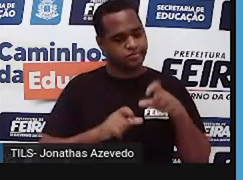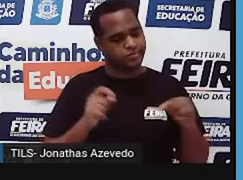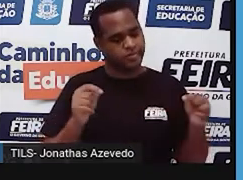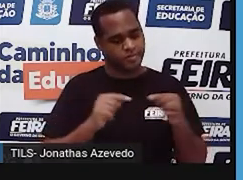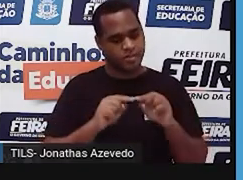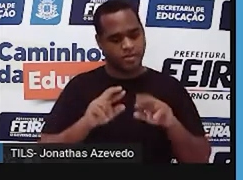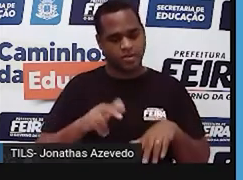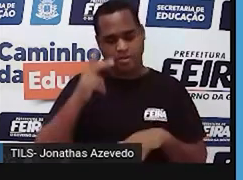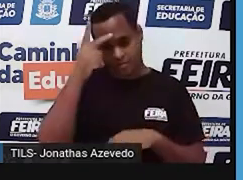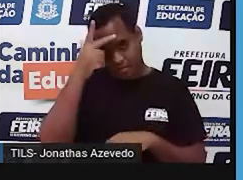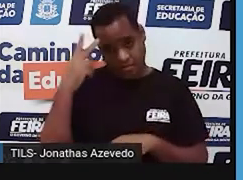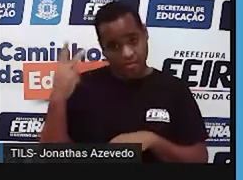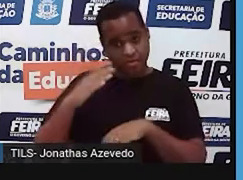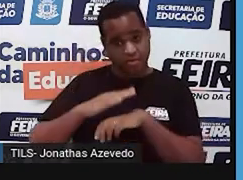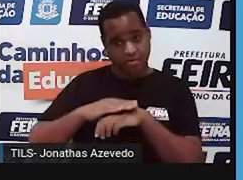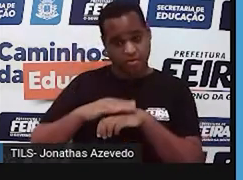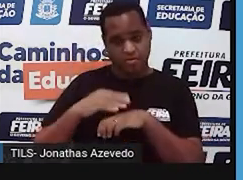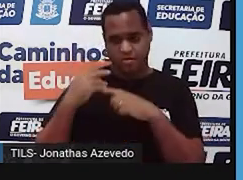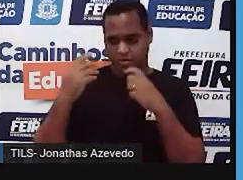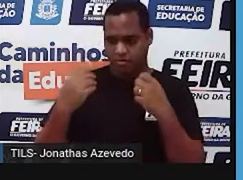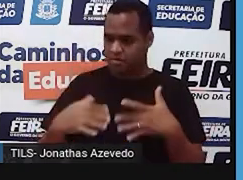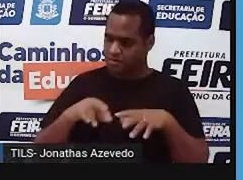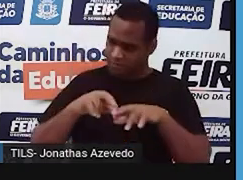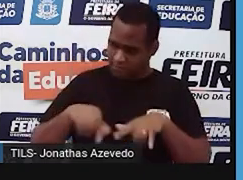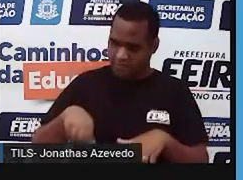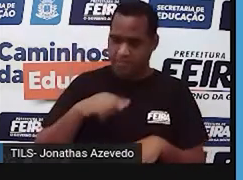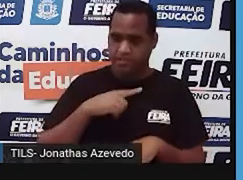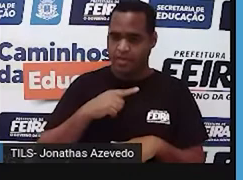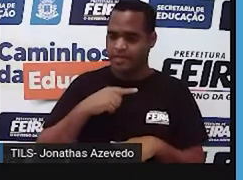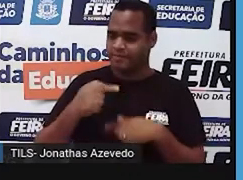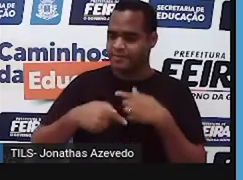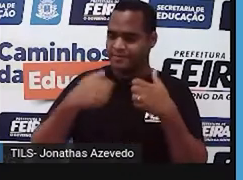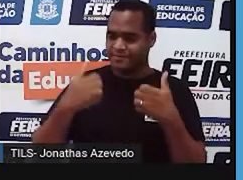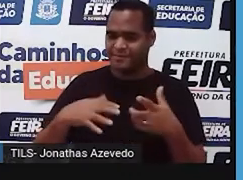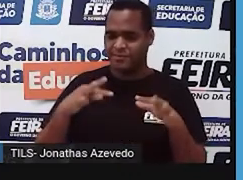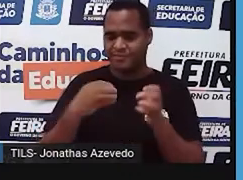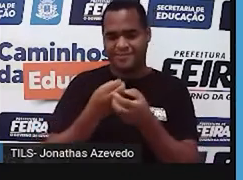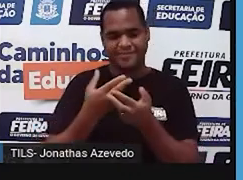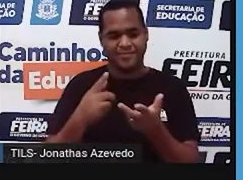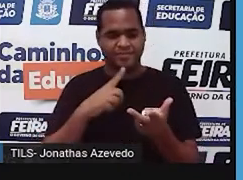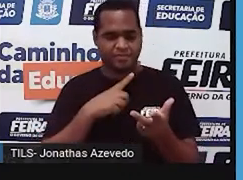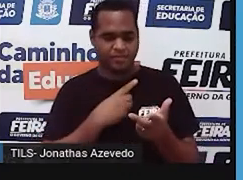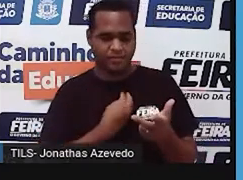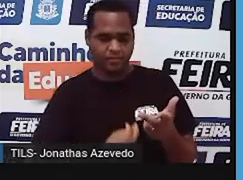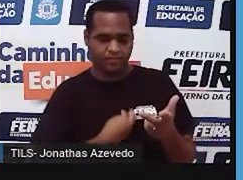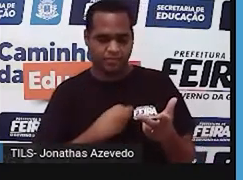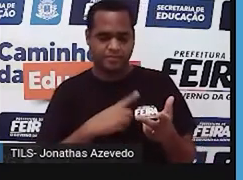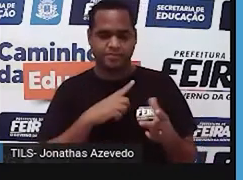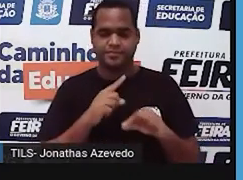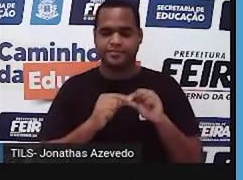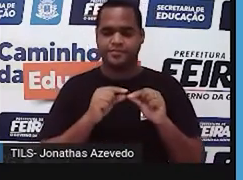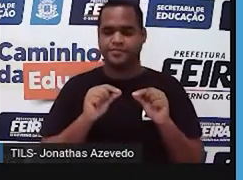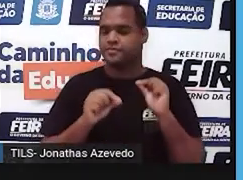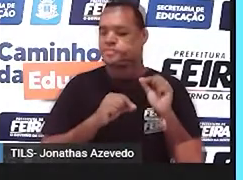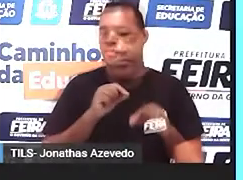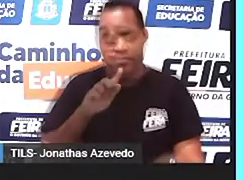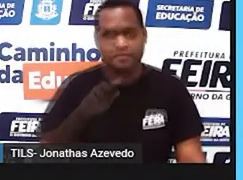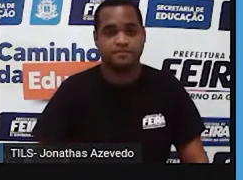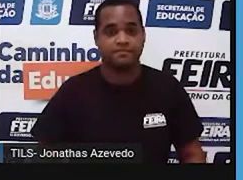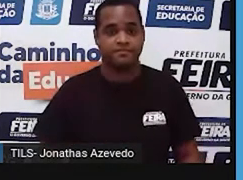indivíduo. Então, todas as características genéticas daquele indivíduo a gente chama de genótipo.